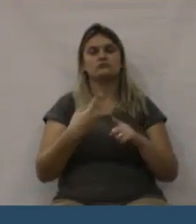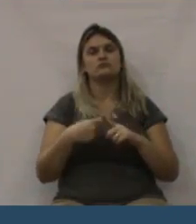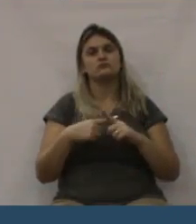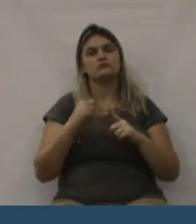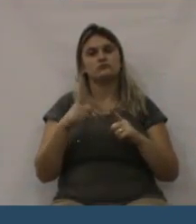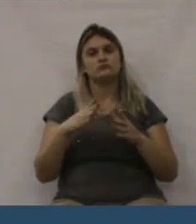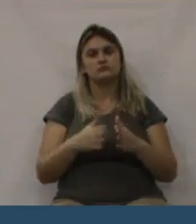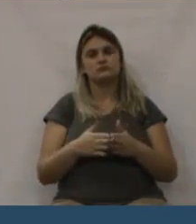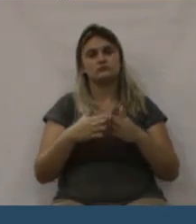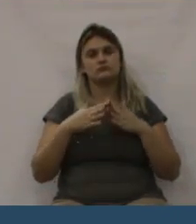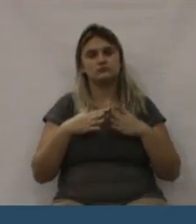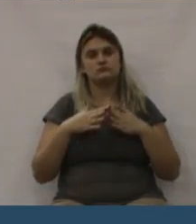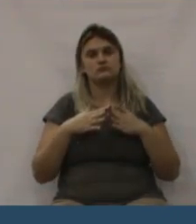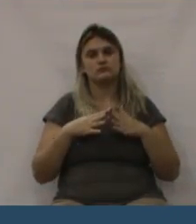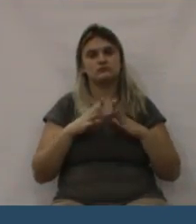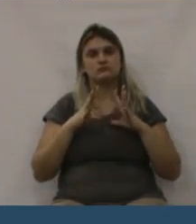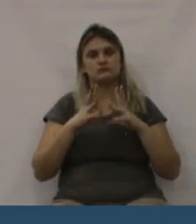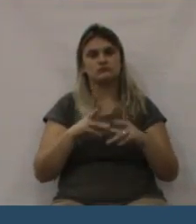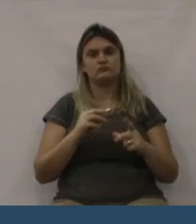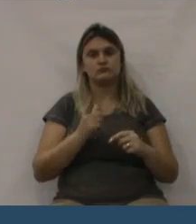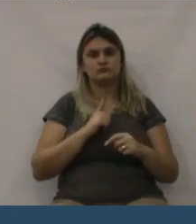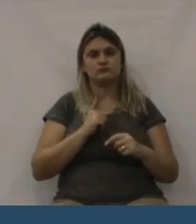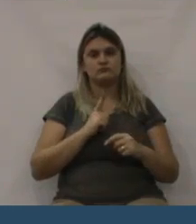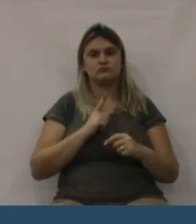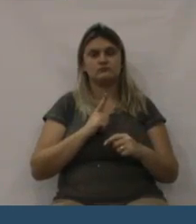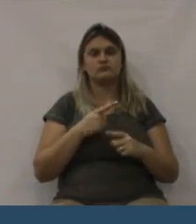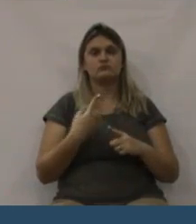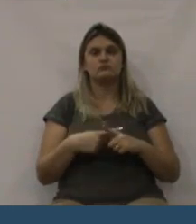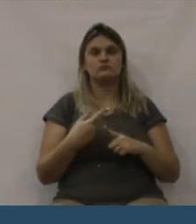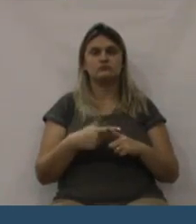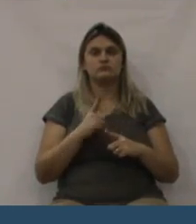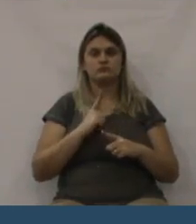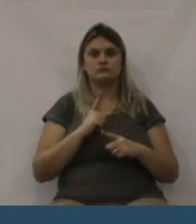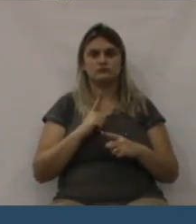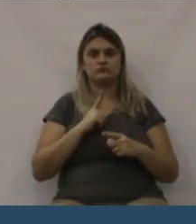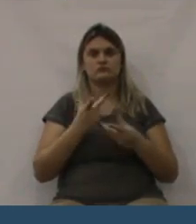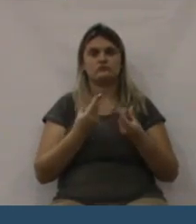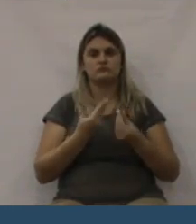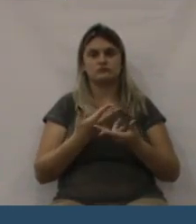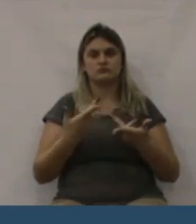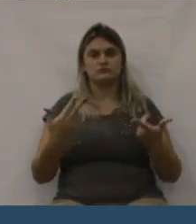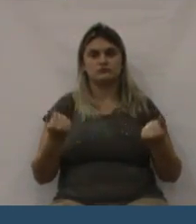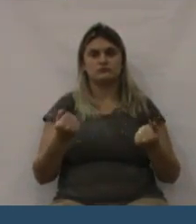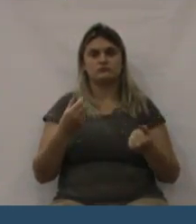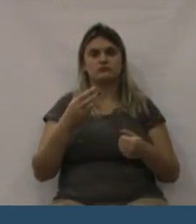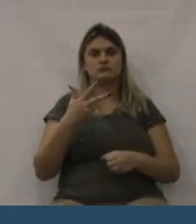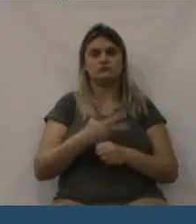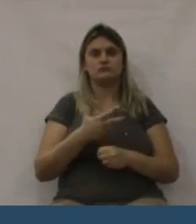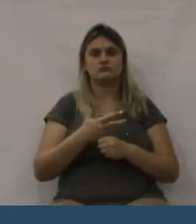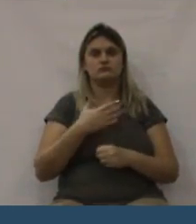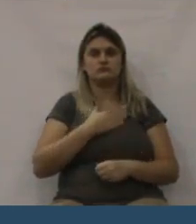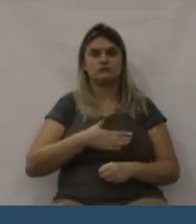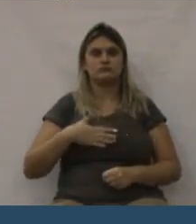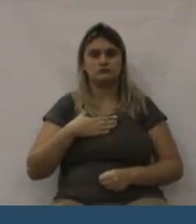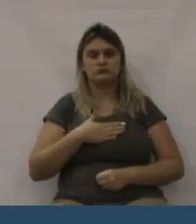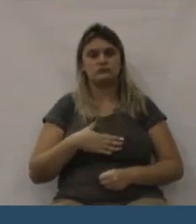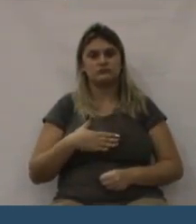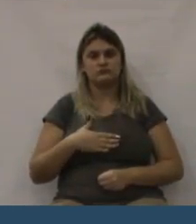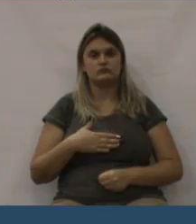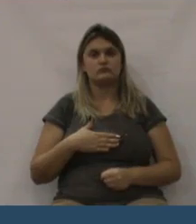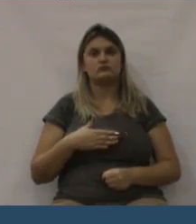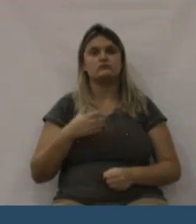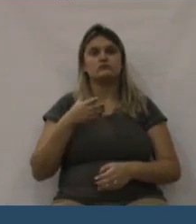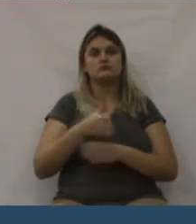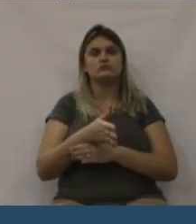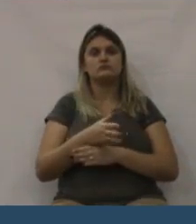pedidos que nós tivemos, pleiteando junto com a diretoria e todos os idosos, foi anunciado uma verba